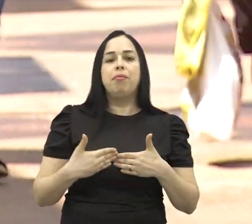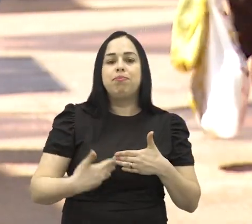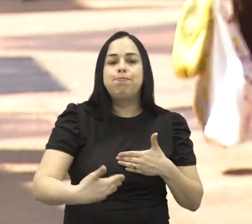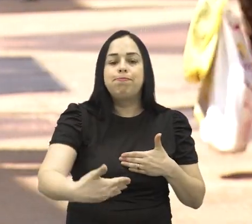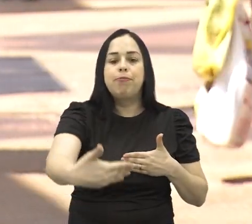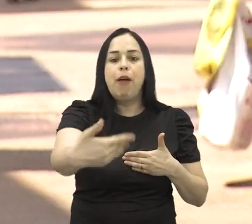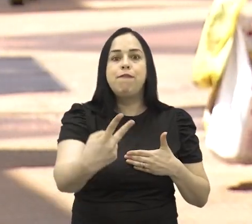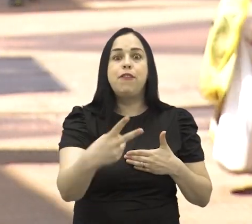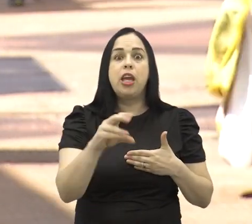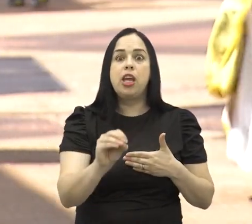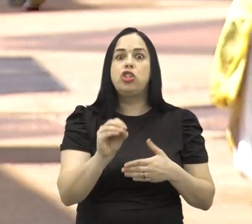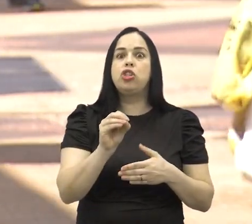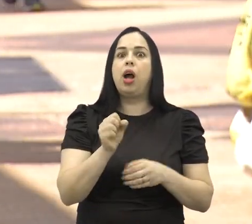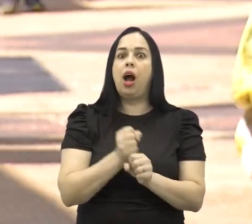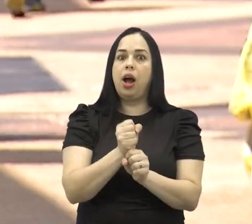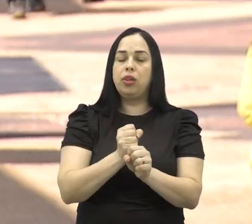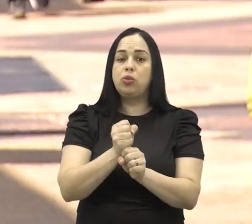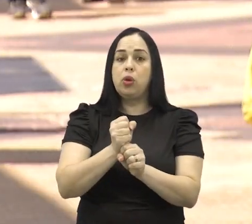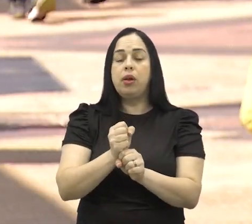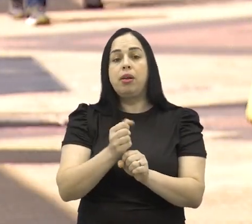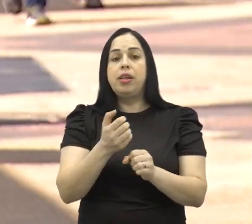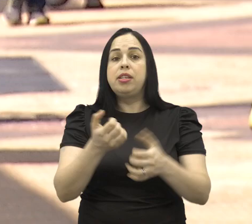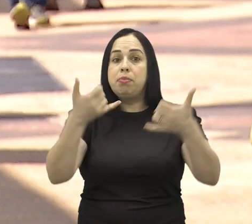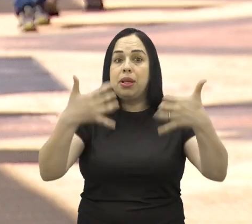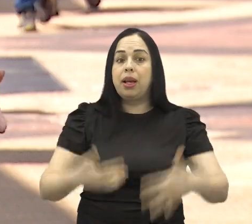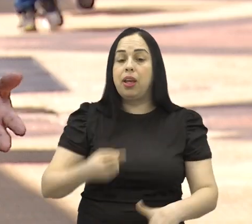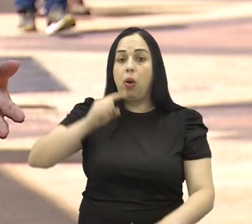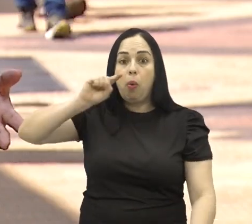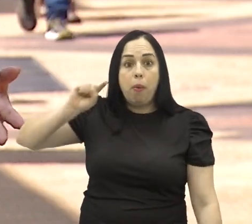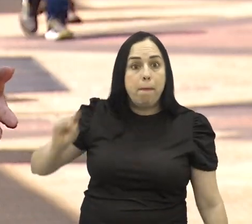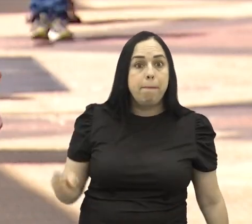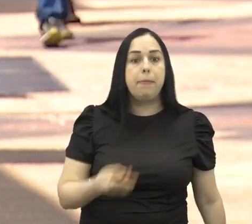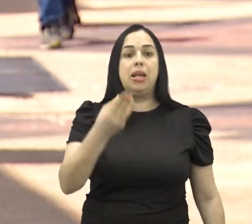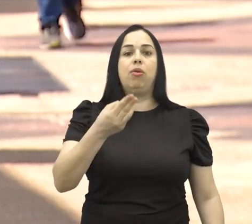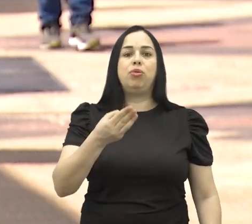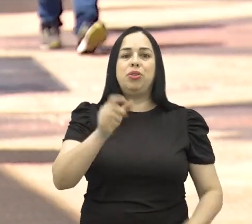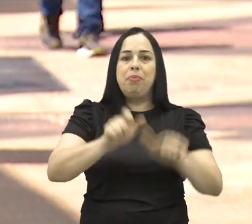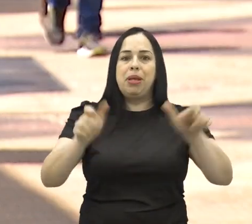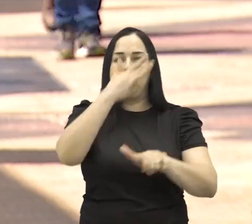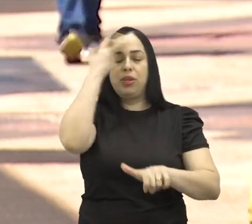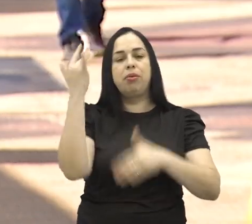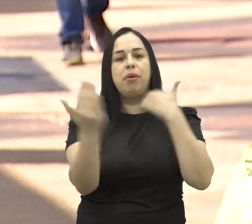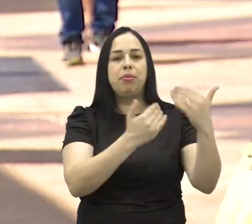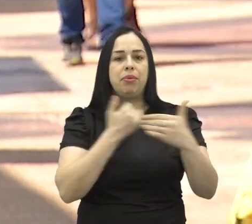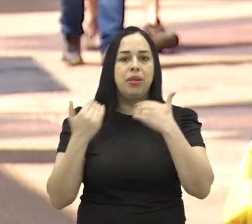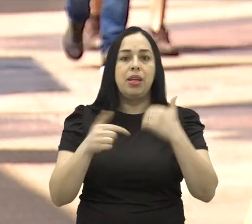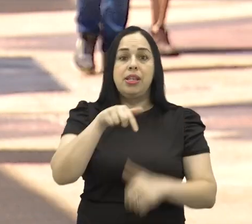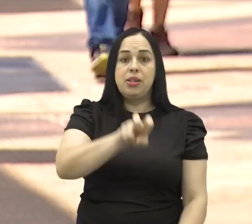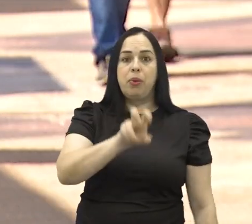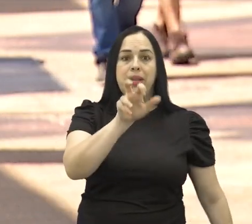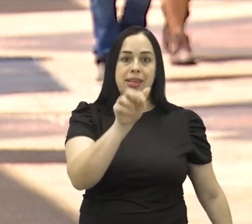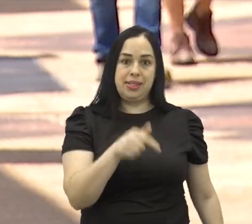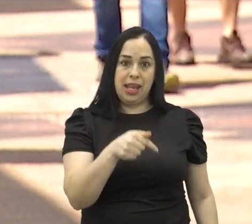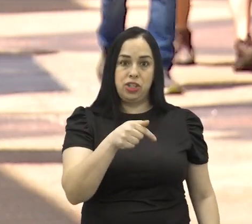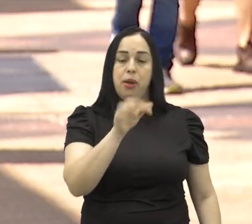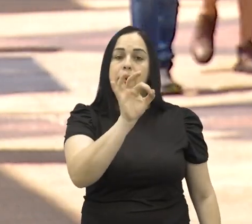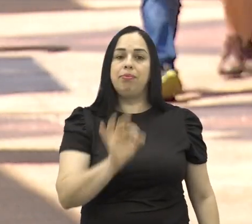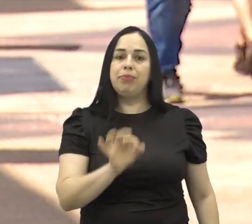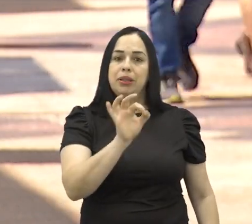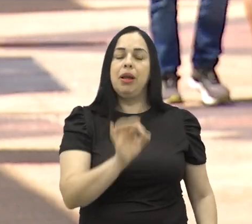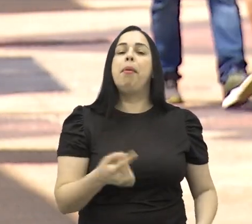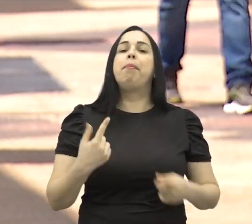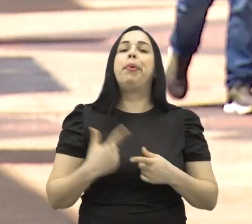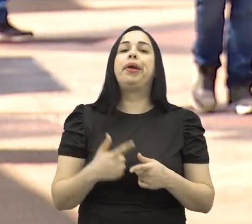projeta para os próximos 20 anos mais de 1 milhão de mortes relacionadas ao excesso de peso, 57% delas por